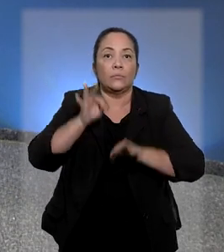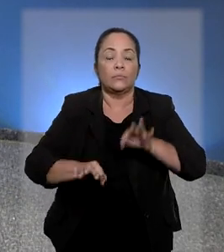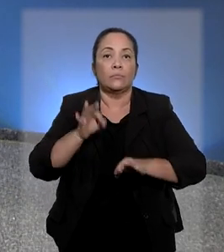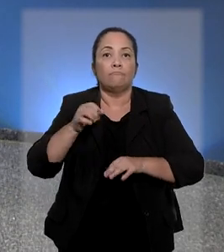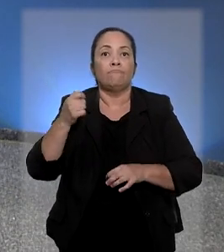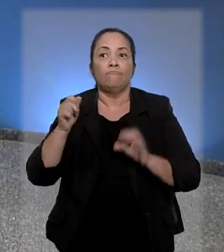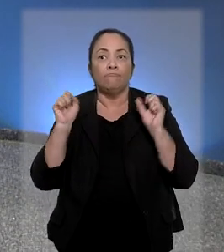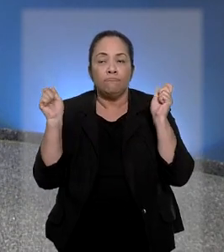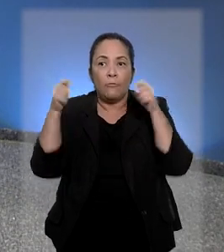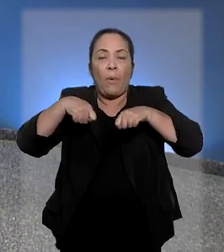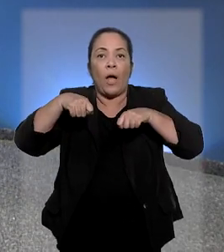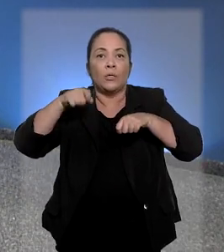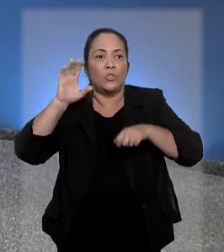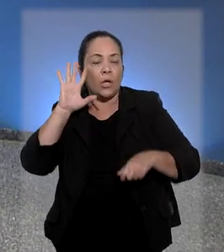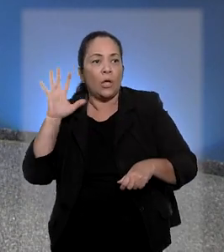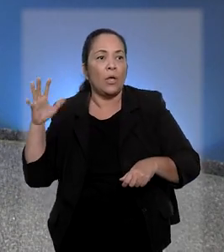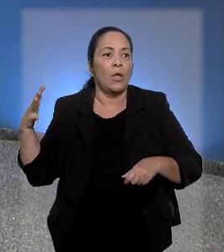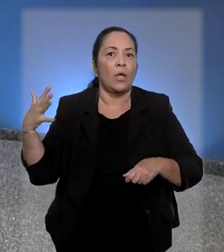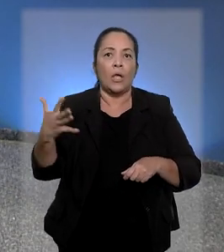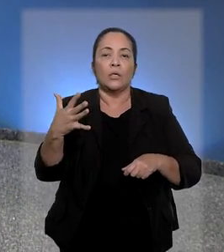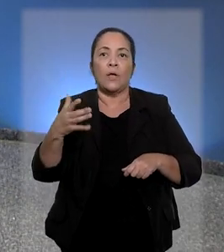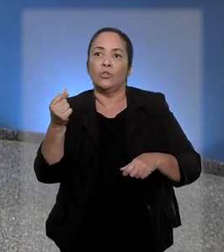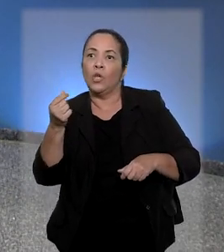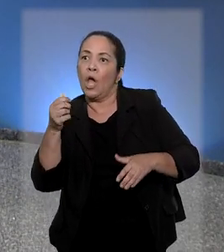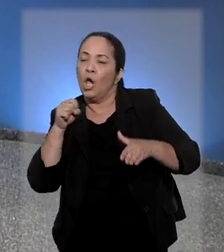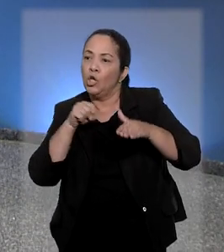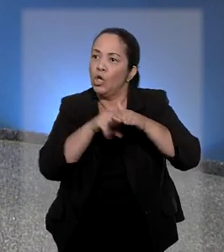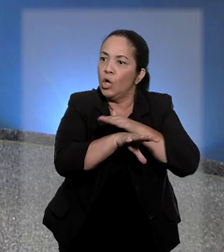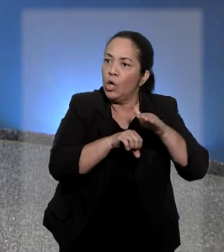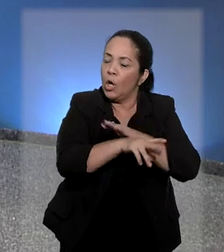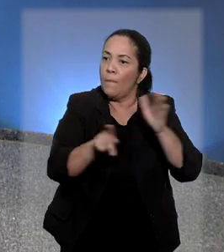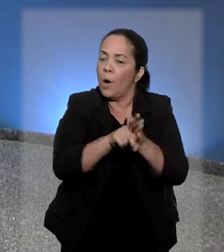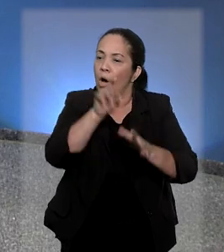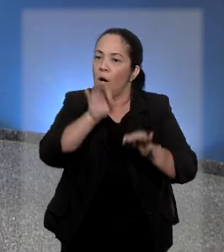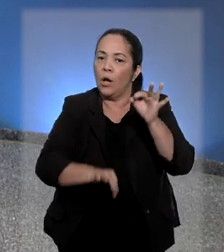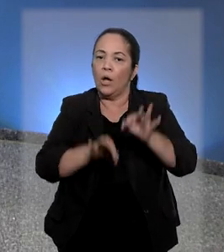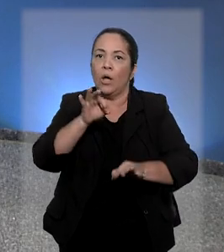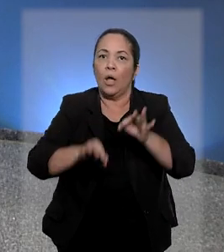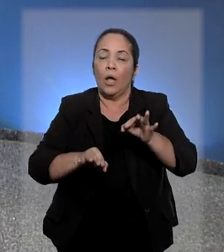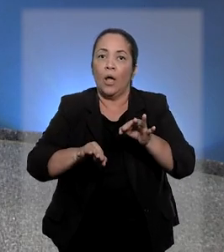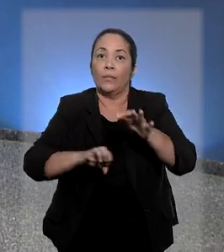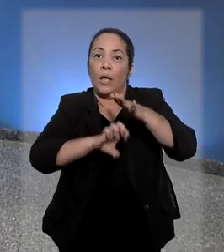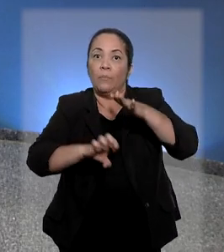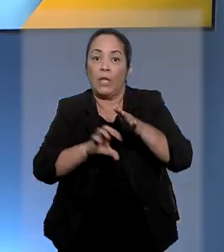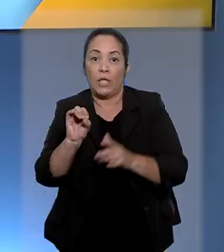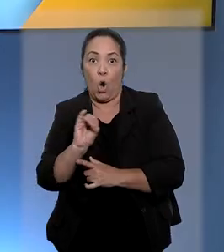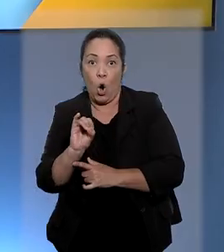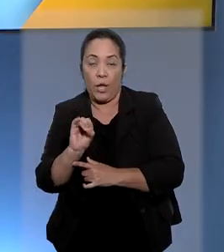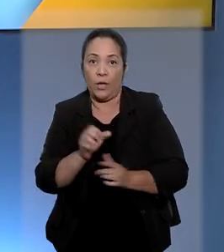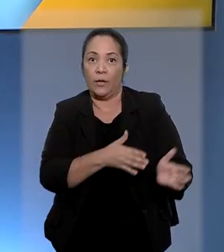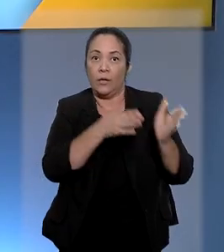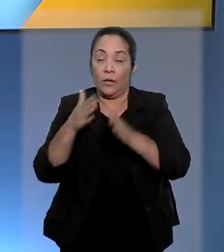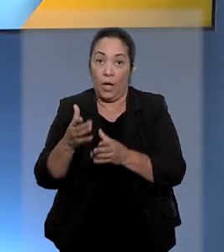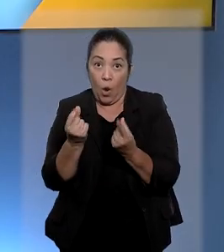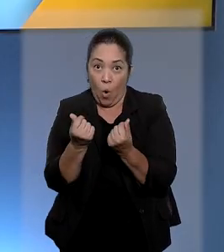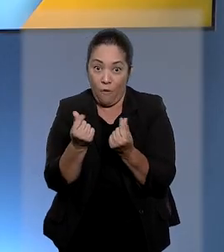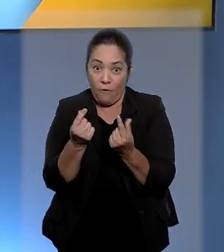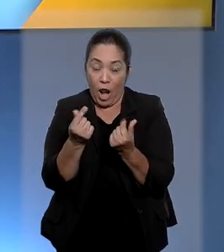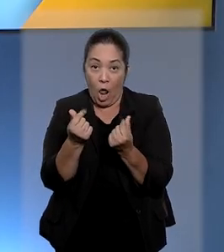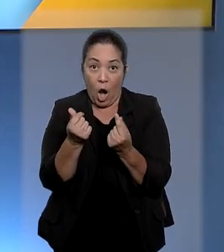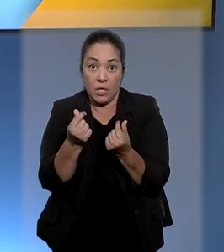deve decidir sobre o levantamento de depósito judicial milionário da Oi. Os valores